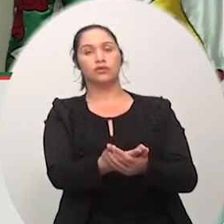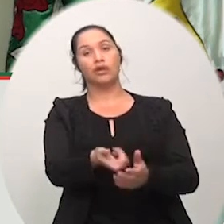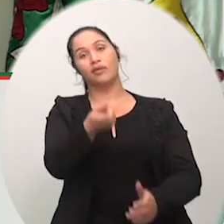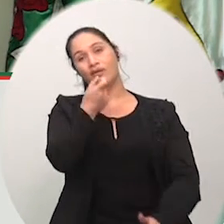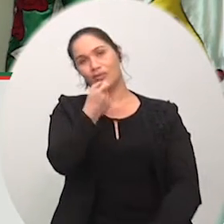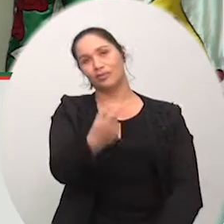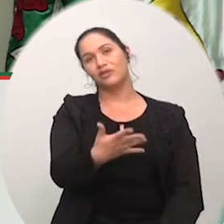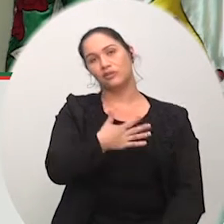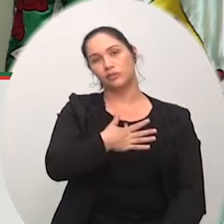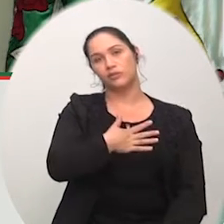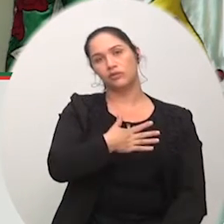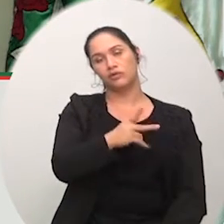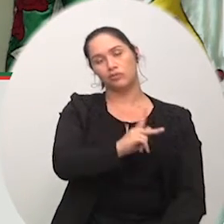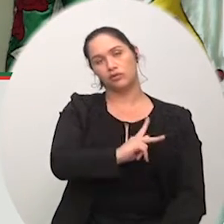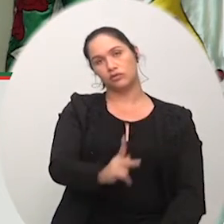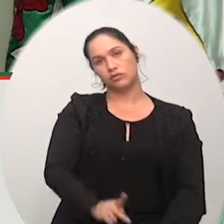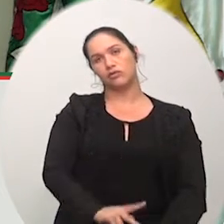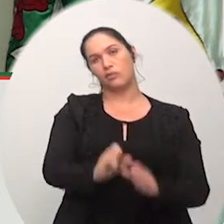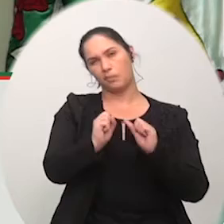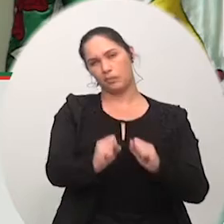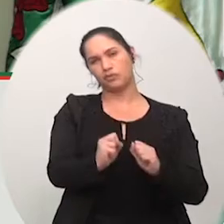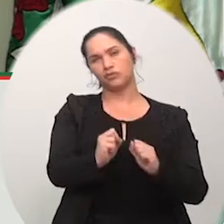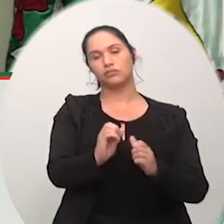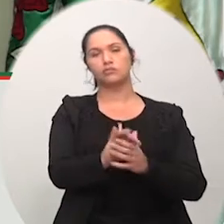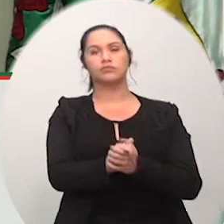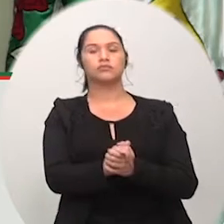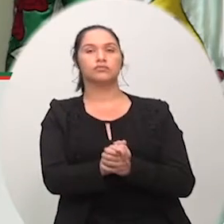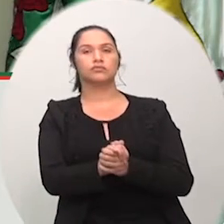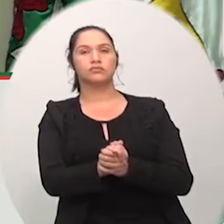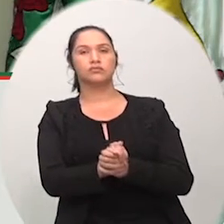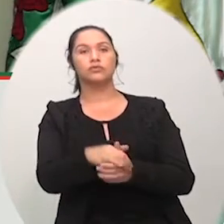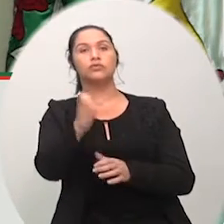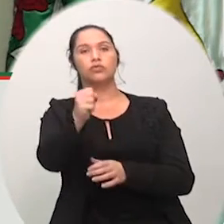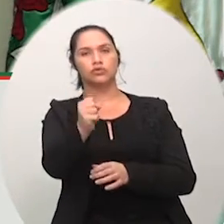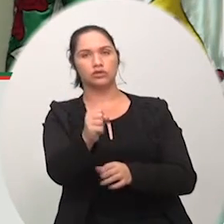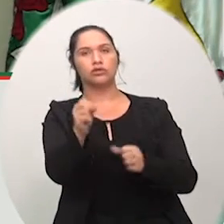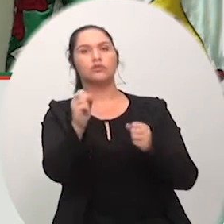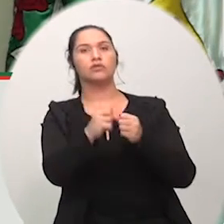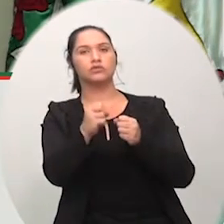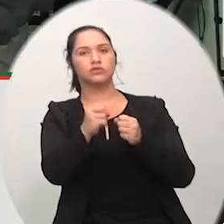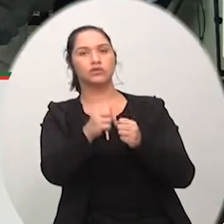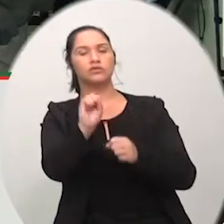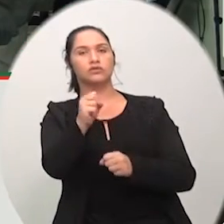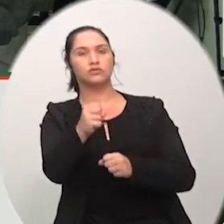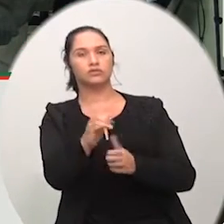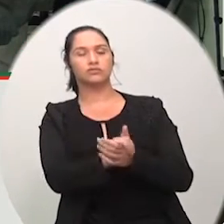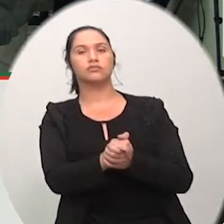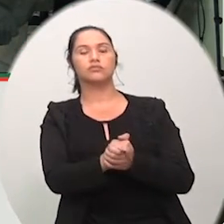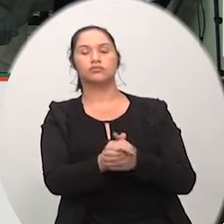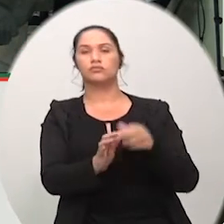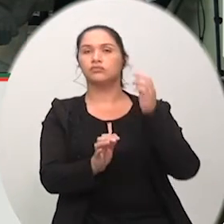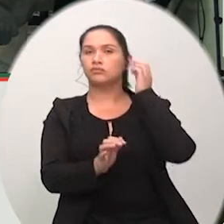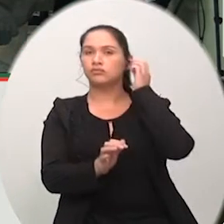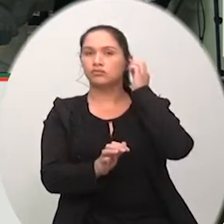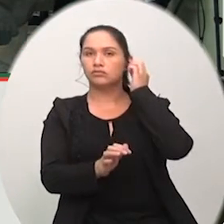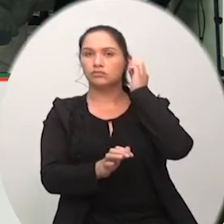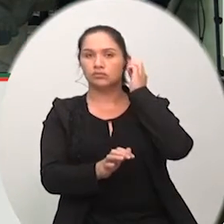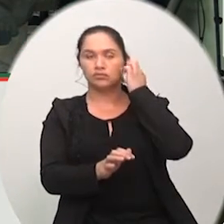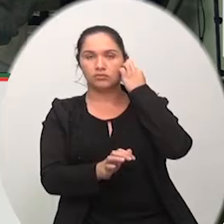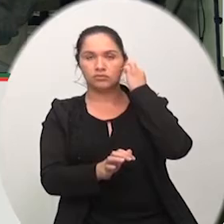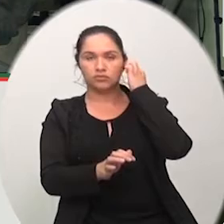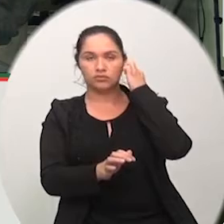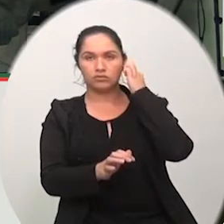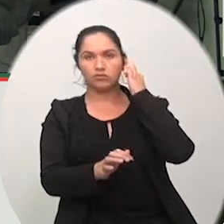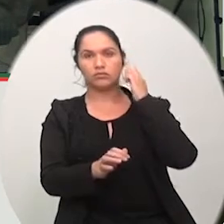senhor presidente aí dentro da possibilidade nós vamos encaminhar a cópia atendendo a sugestão da moção de repúdio